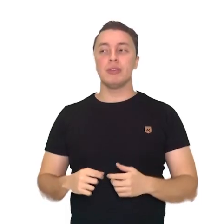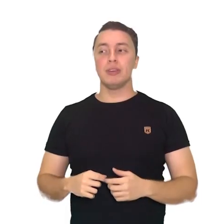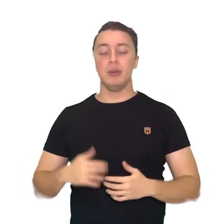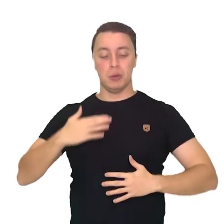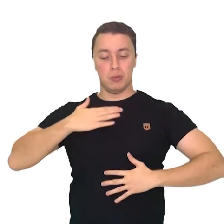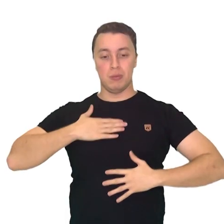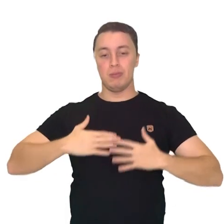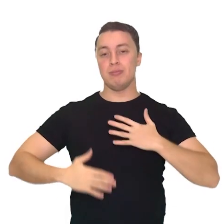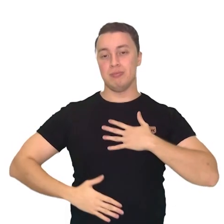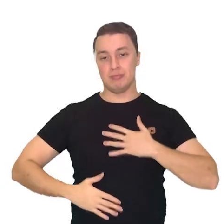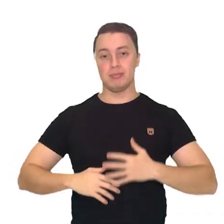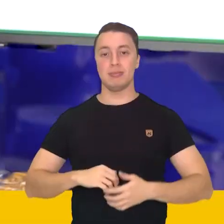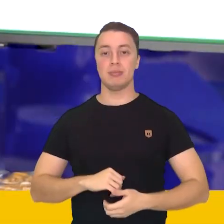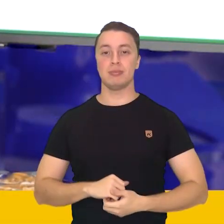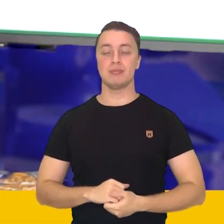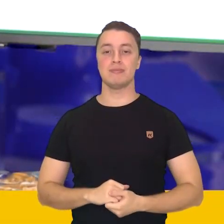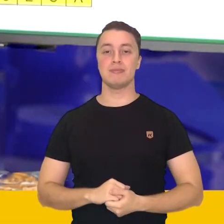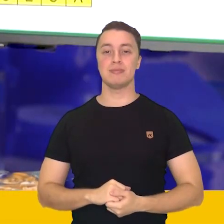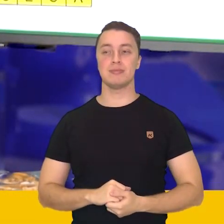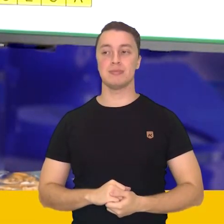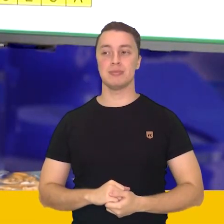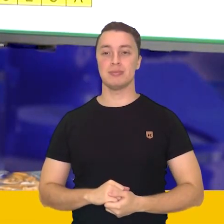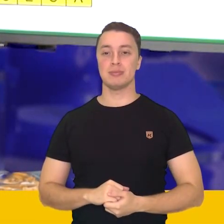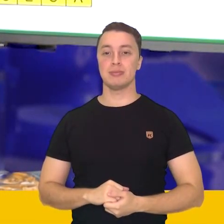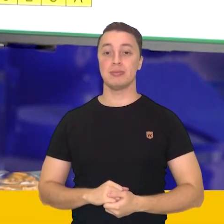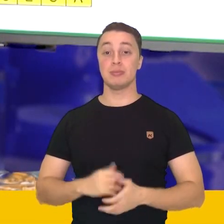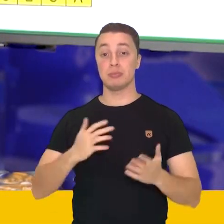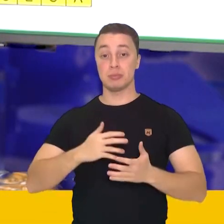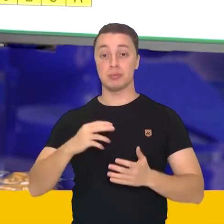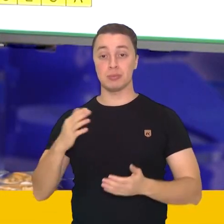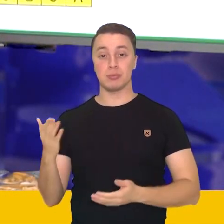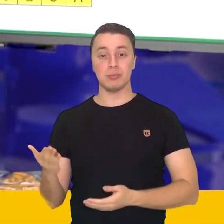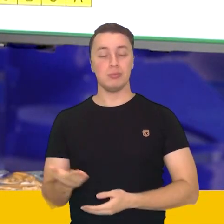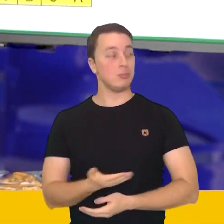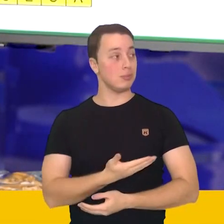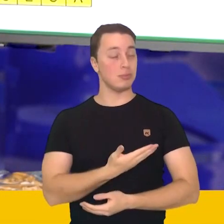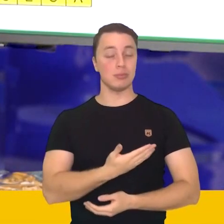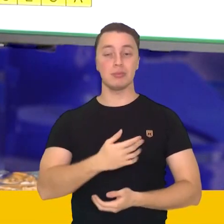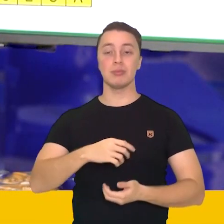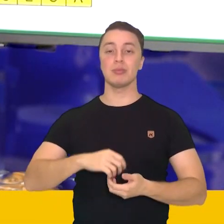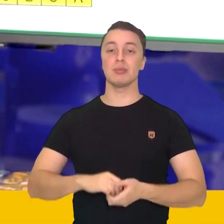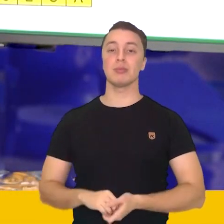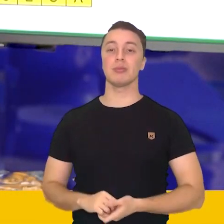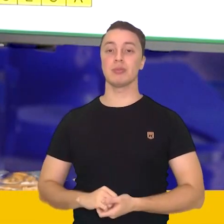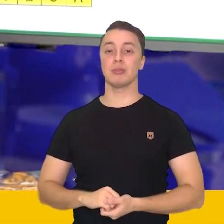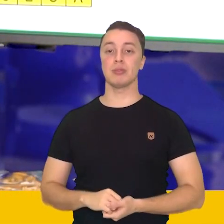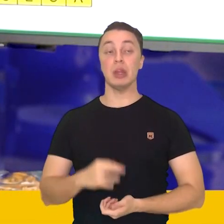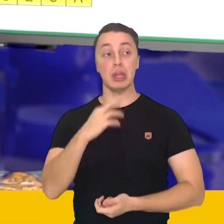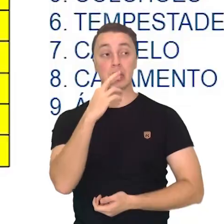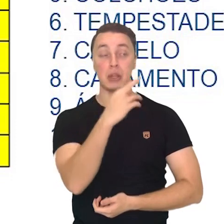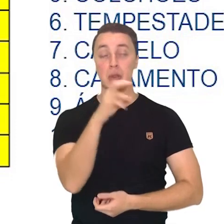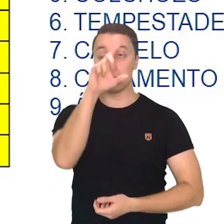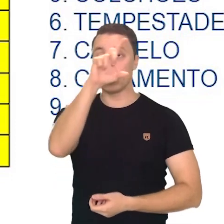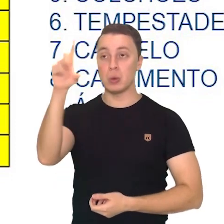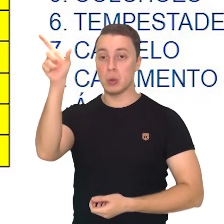Corpo. Muito bem. Vamos ver o gabarito, o resultado dessa cruzadinha.